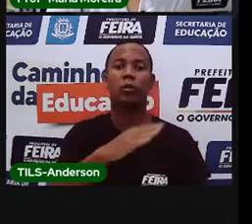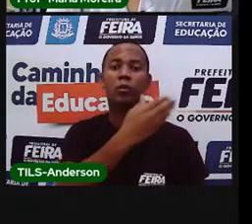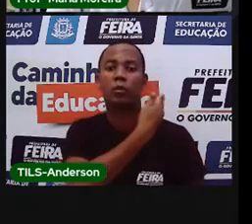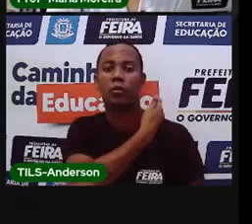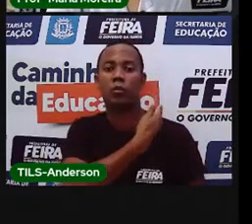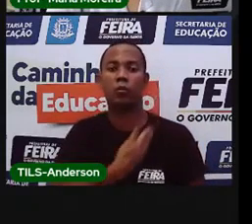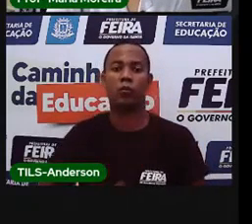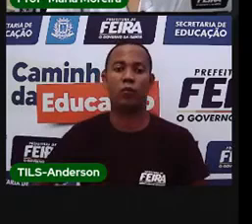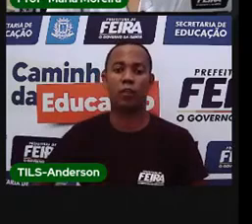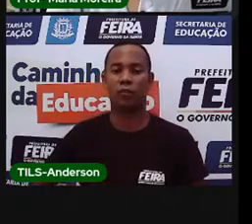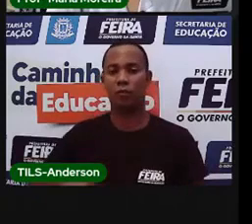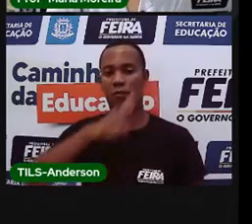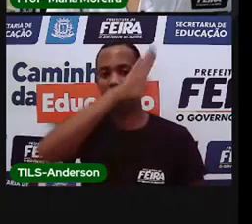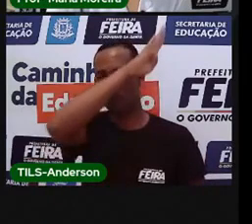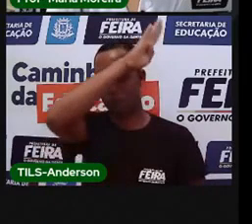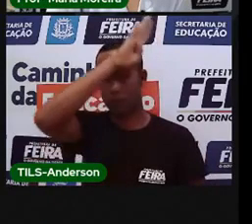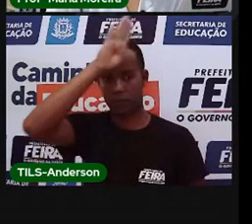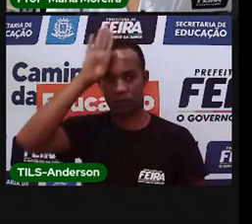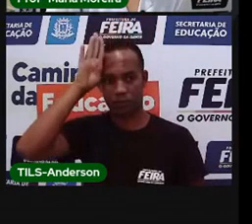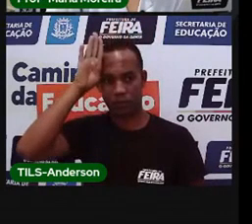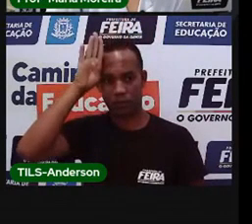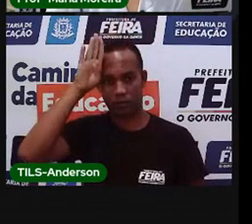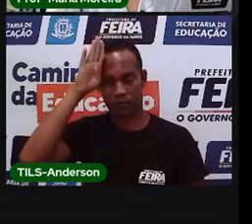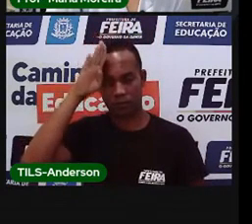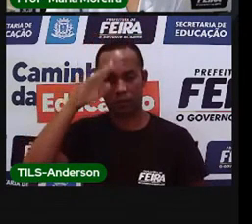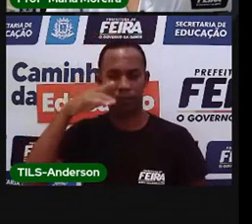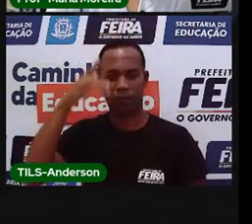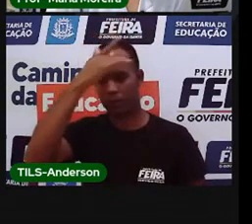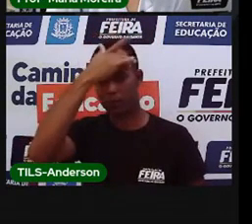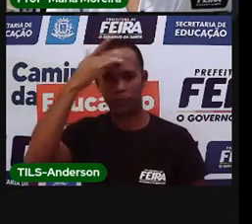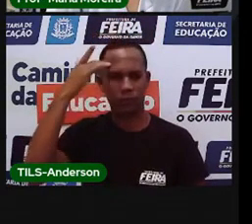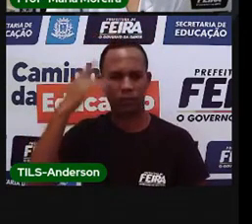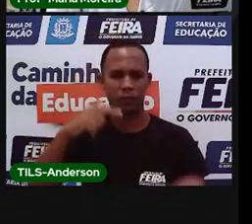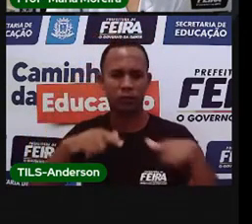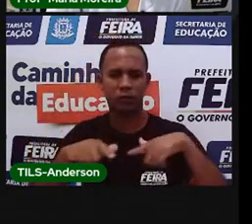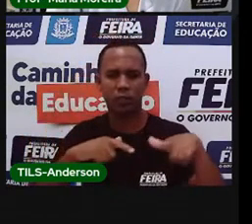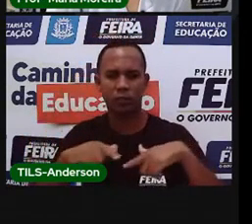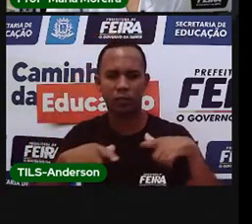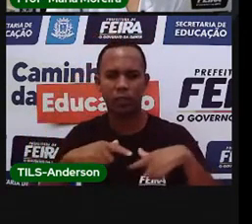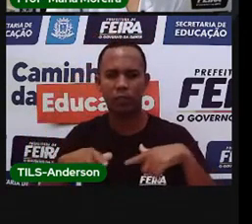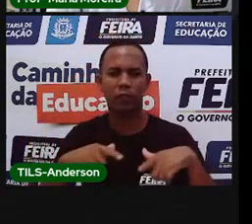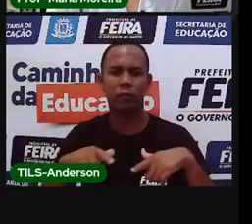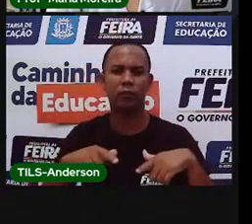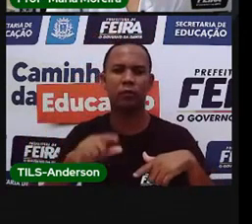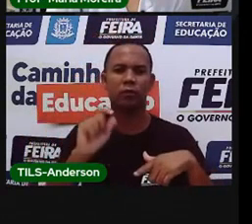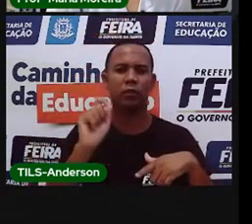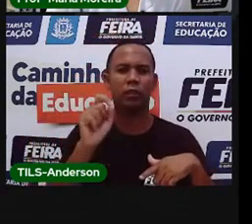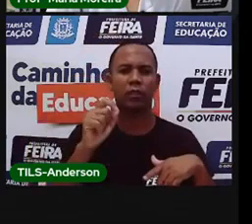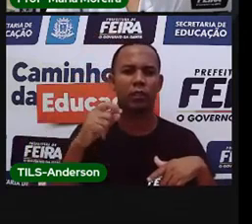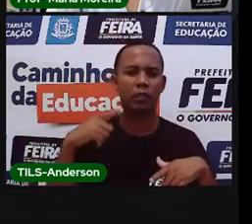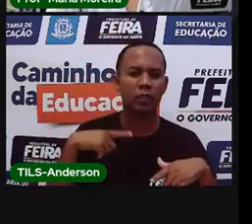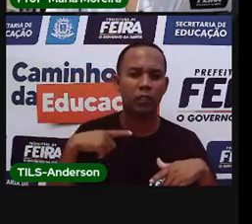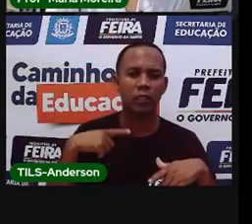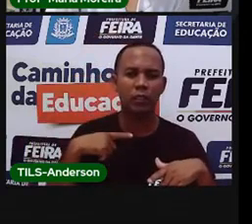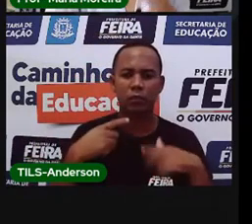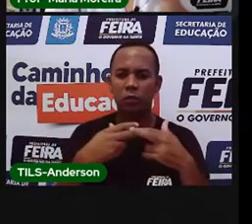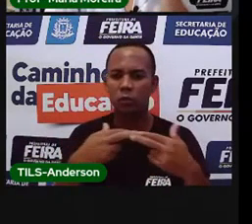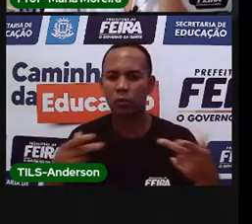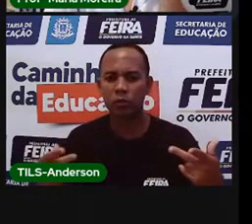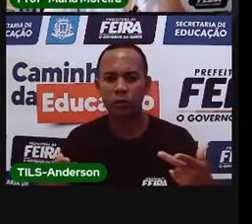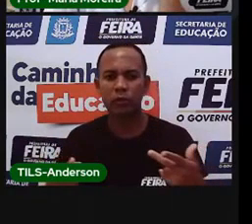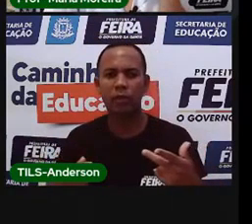o presidente da república. Todas as pessoas que trabalham possuem bens ou adquirem